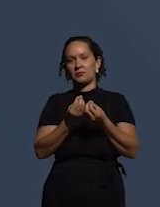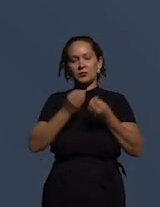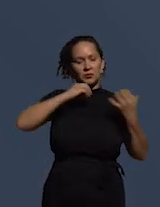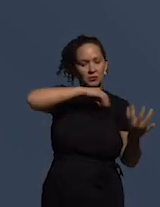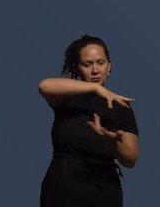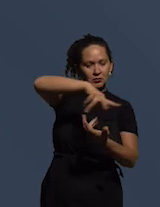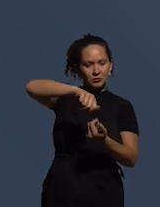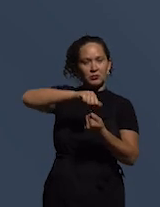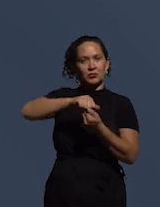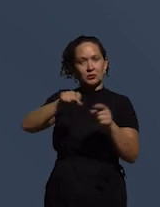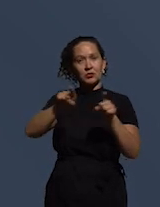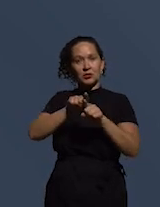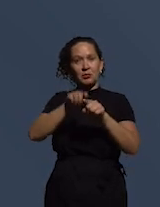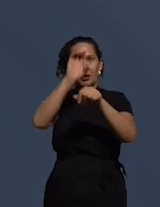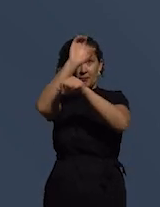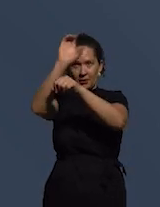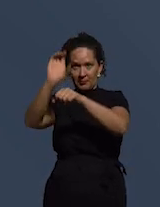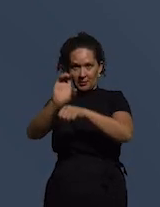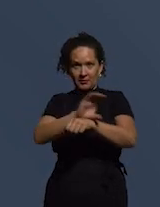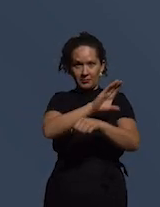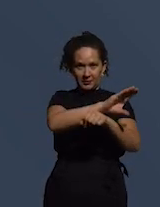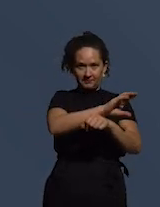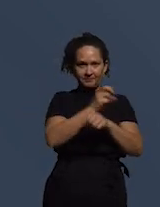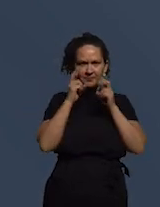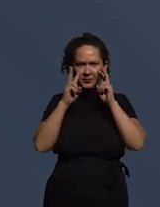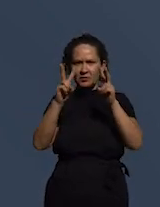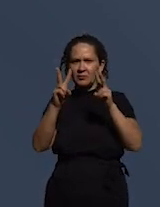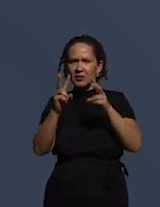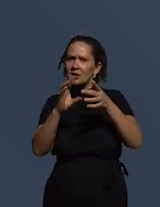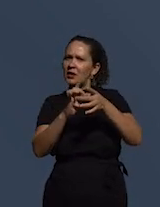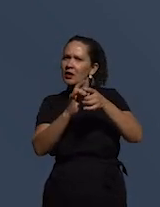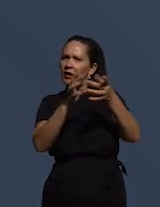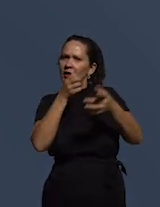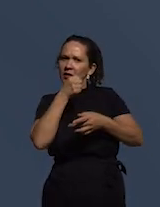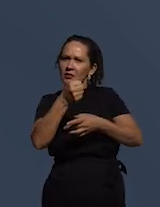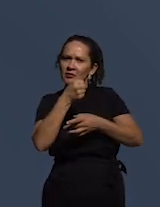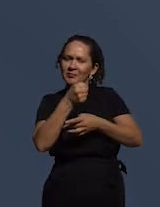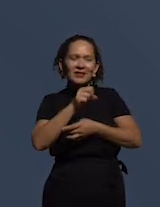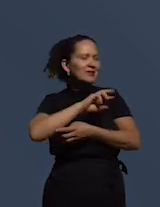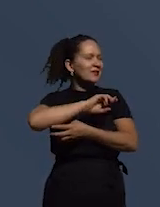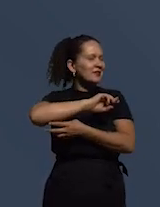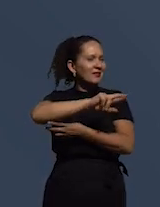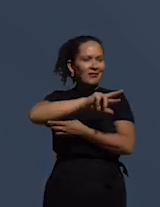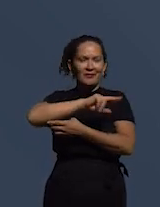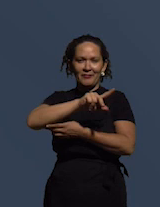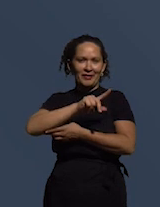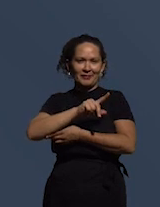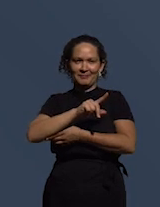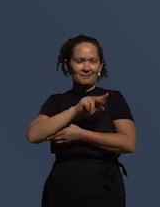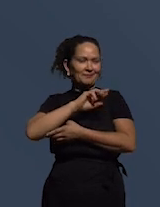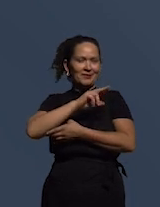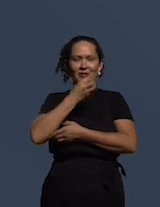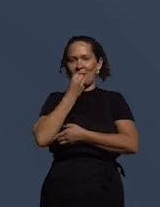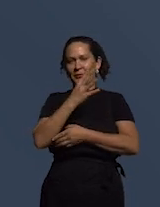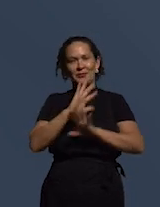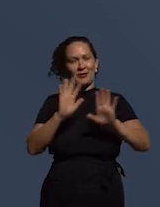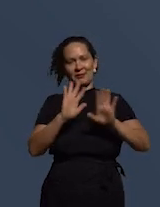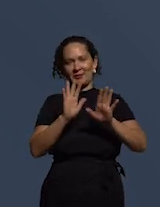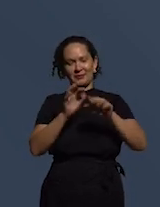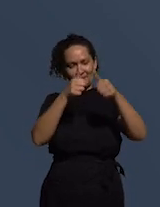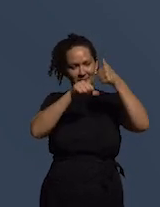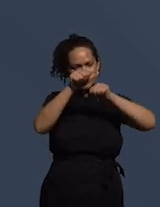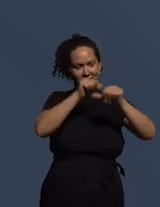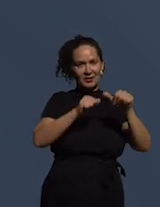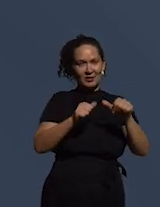e a média regional então você vê que a liberdade de imprensa realmente não é algo que tem uma boa média de 5